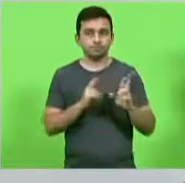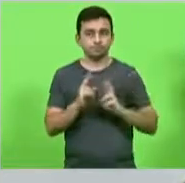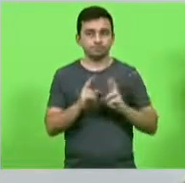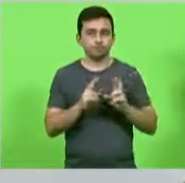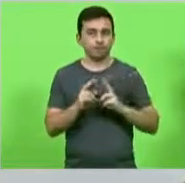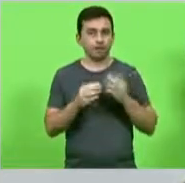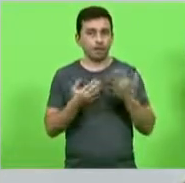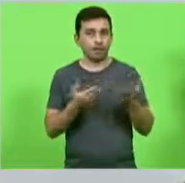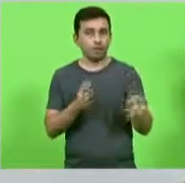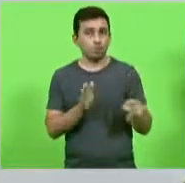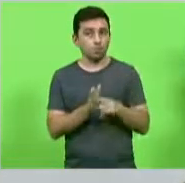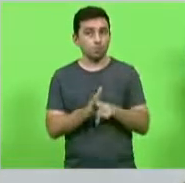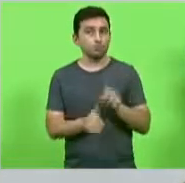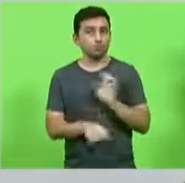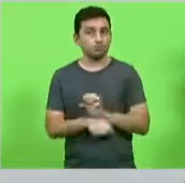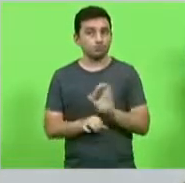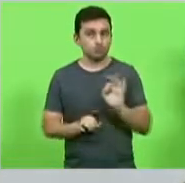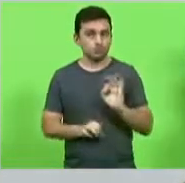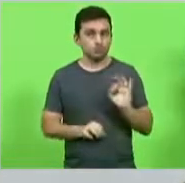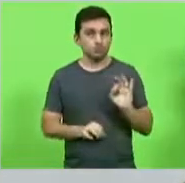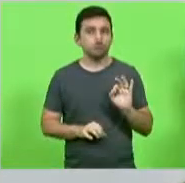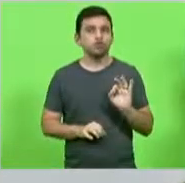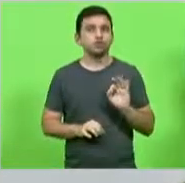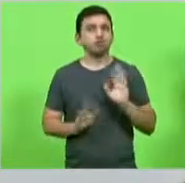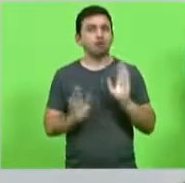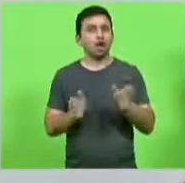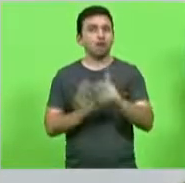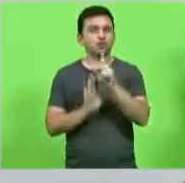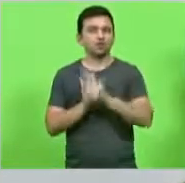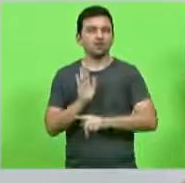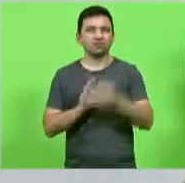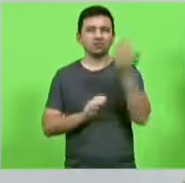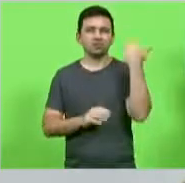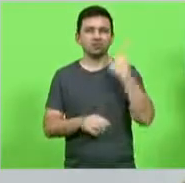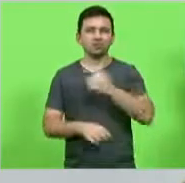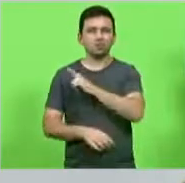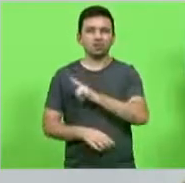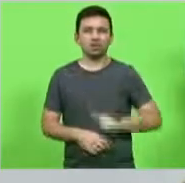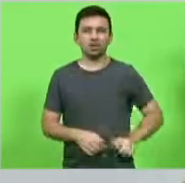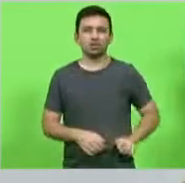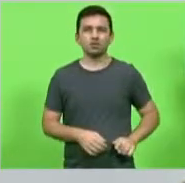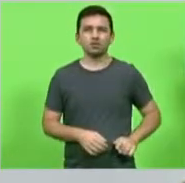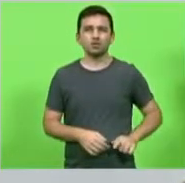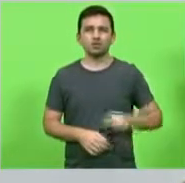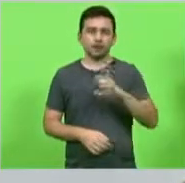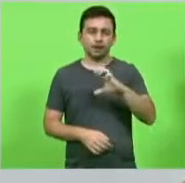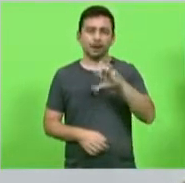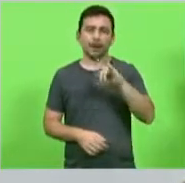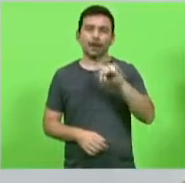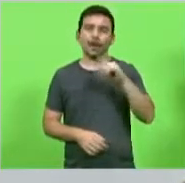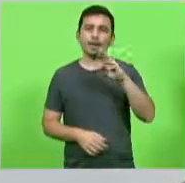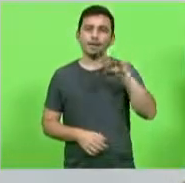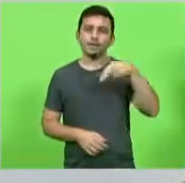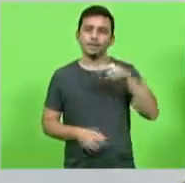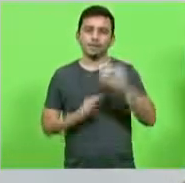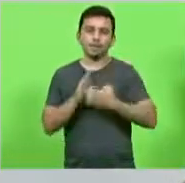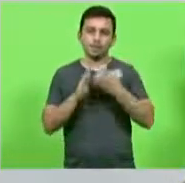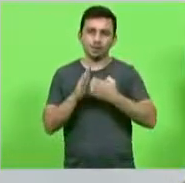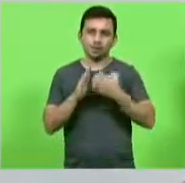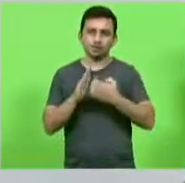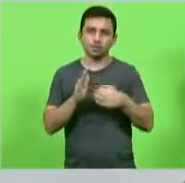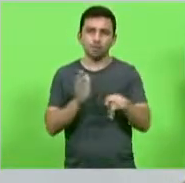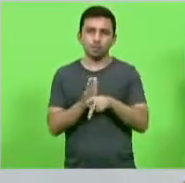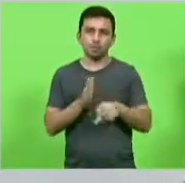não está estadualizada e foi feito um projeto na época do governo passado ainda pela Clabin uma empresa que é a